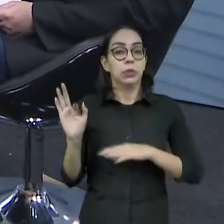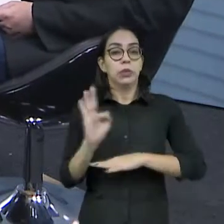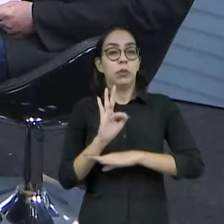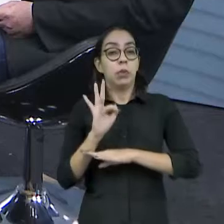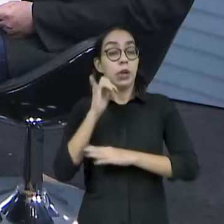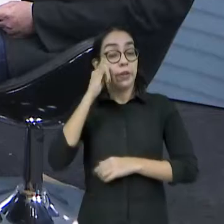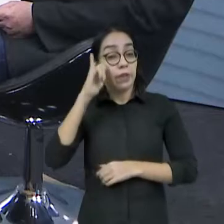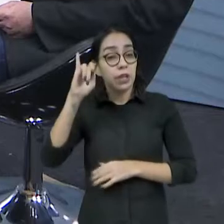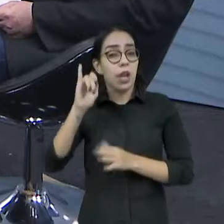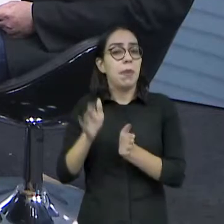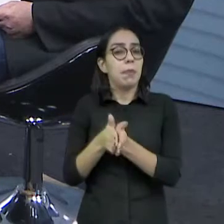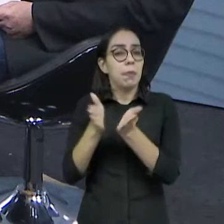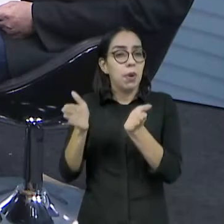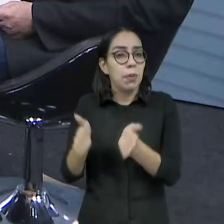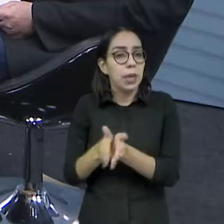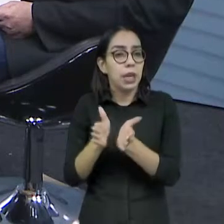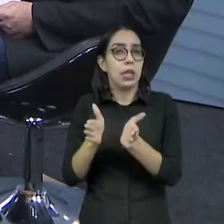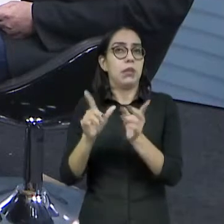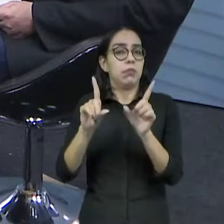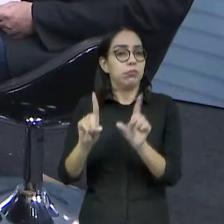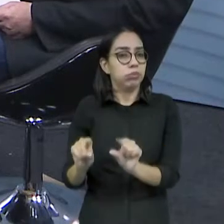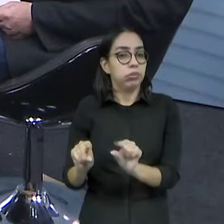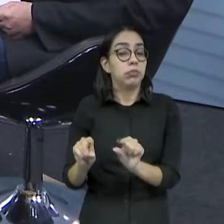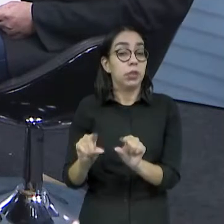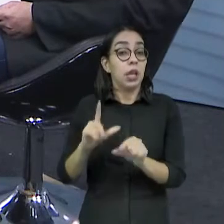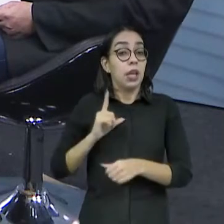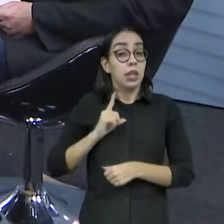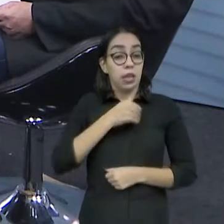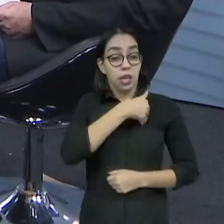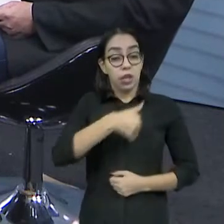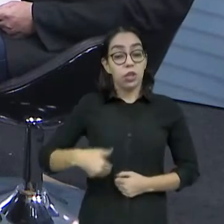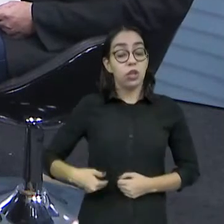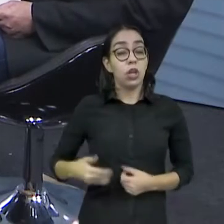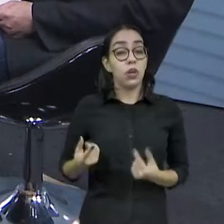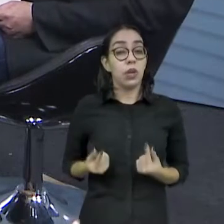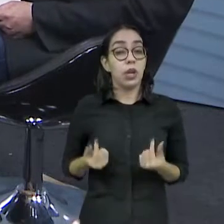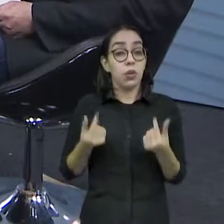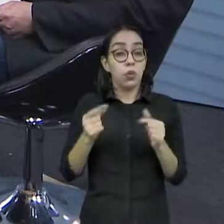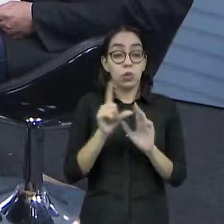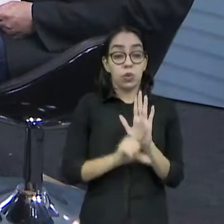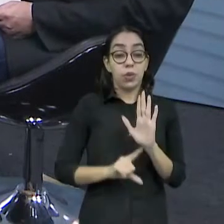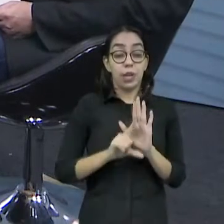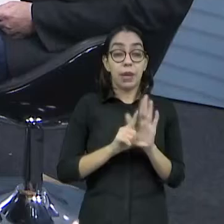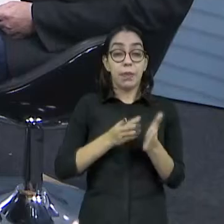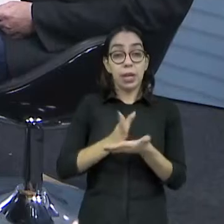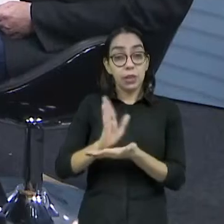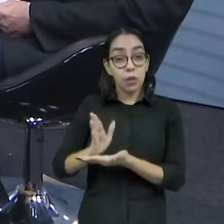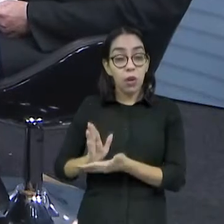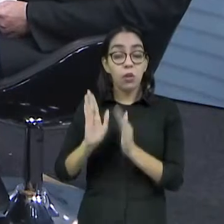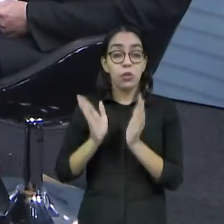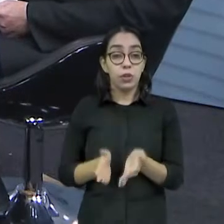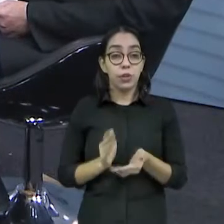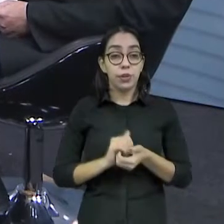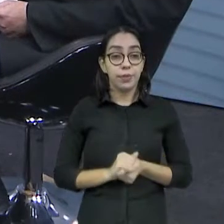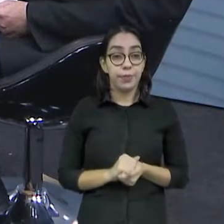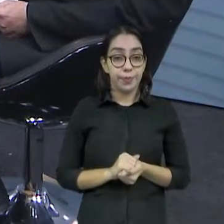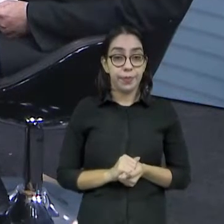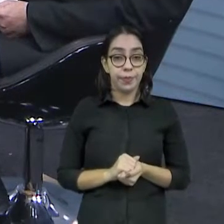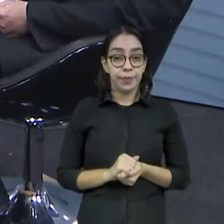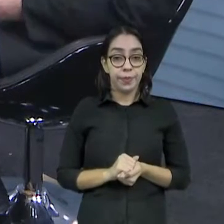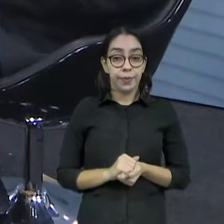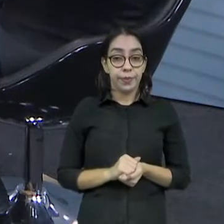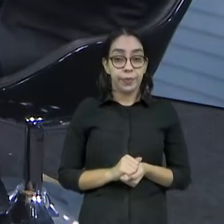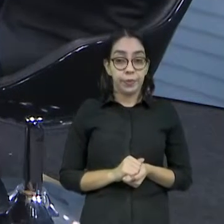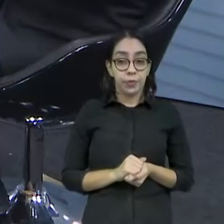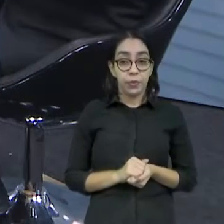cidade de Fortaleza. O governo tem recurso para isso, delineado, numa lei aprovada aqui na Assembleia, focado para isso. Quer dizer,